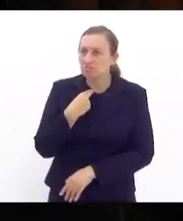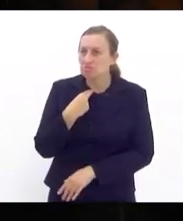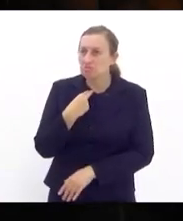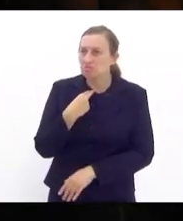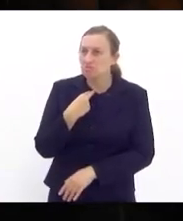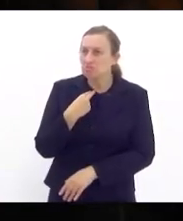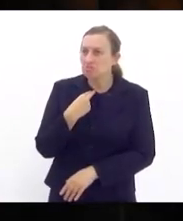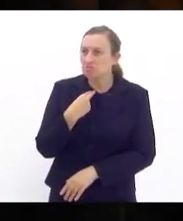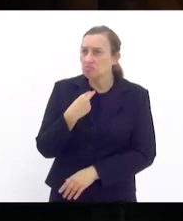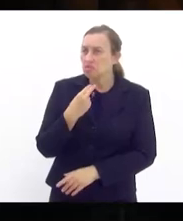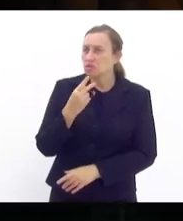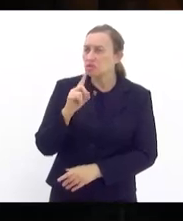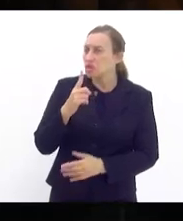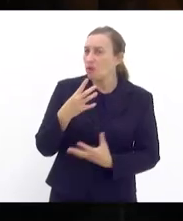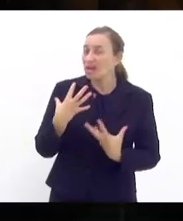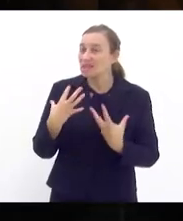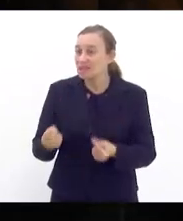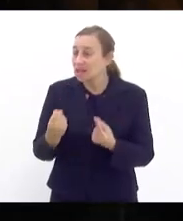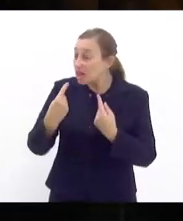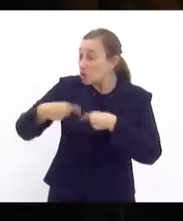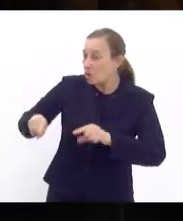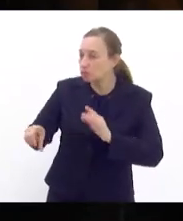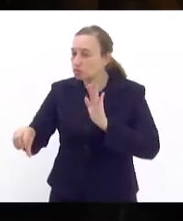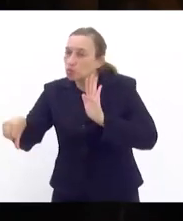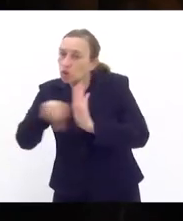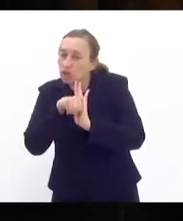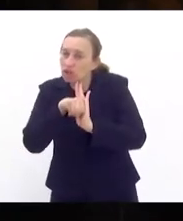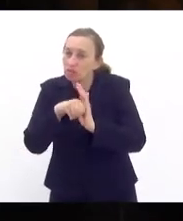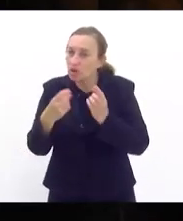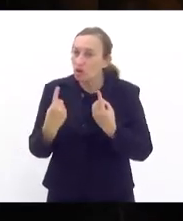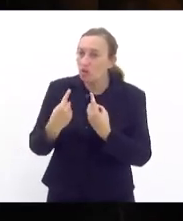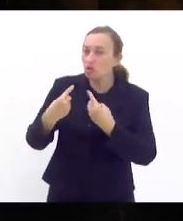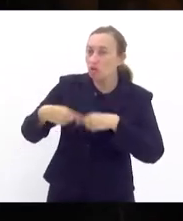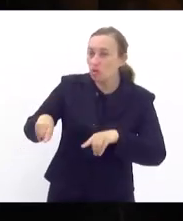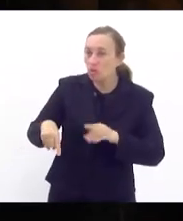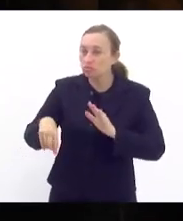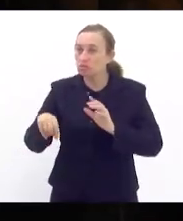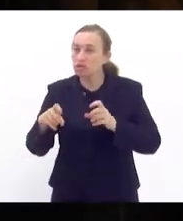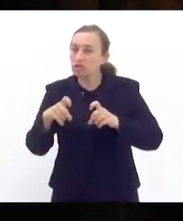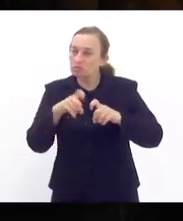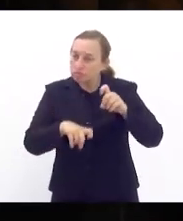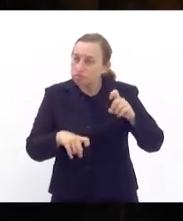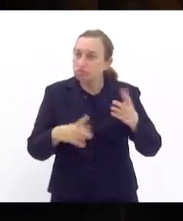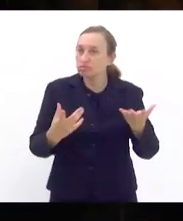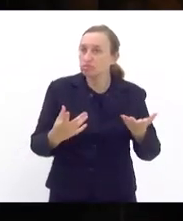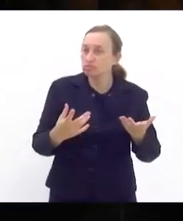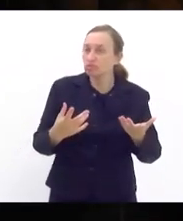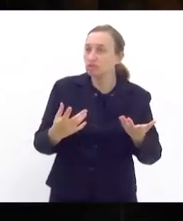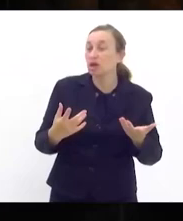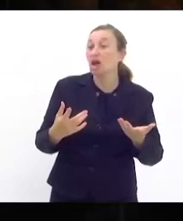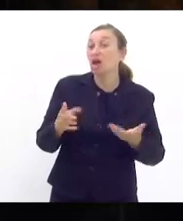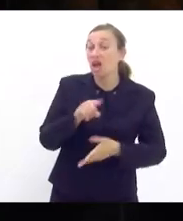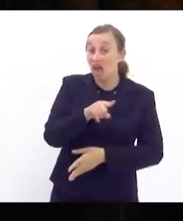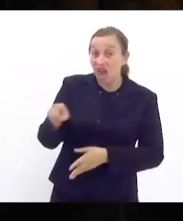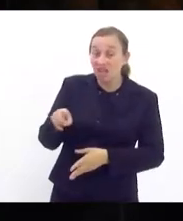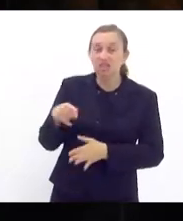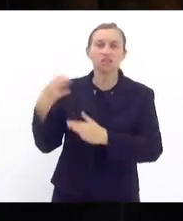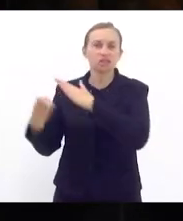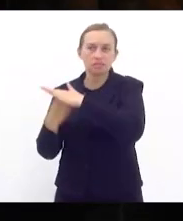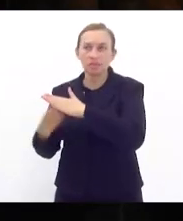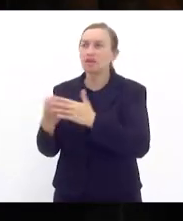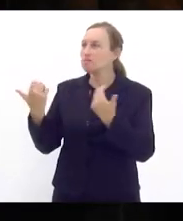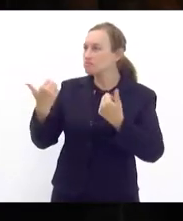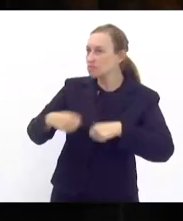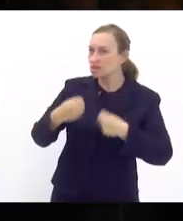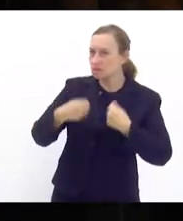toda uma lógica que se tem hoje a partir das redes sociais de intimidação e ameaça essas empresas tem